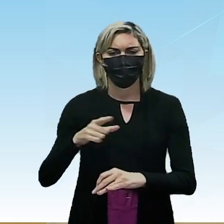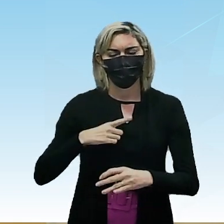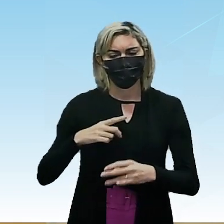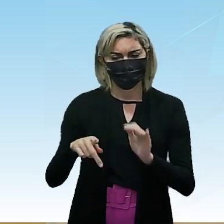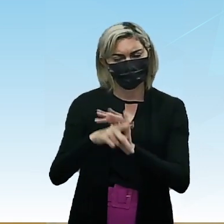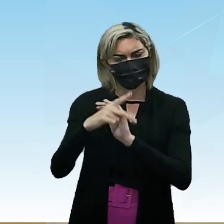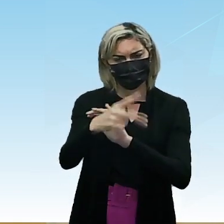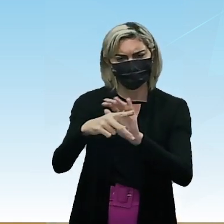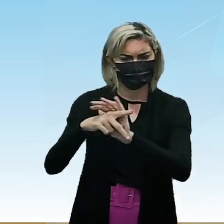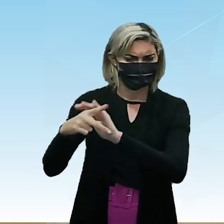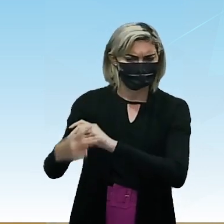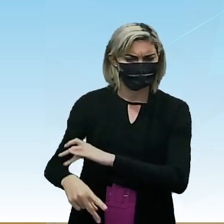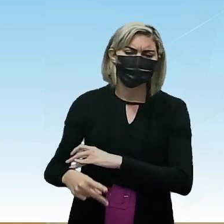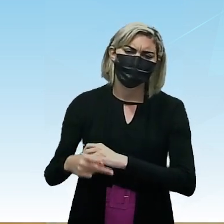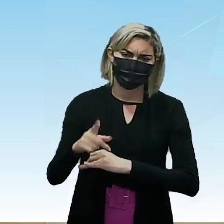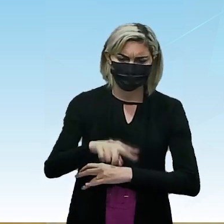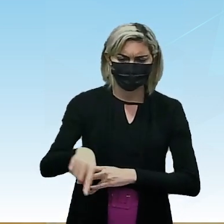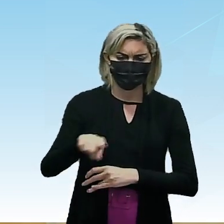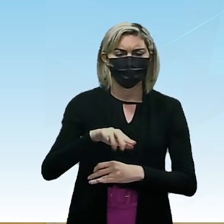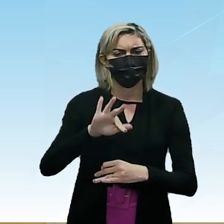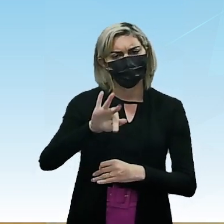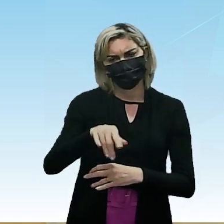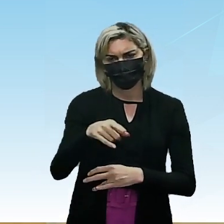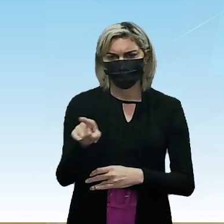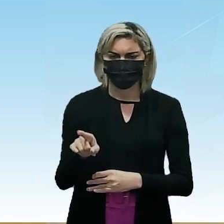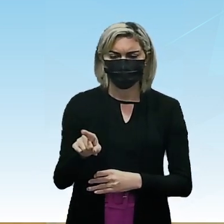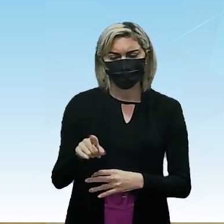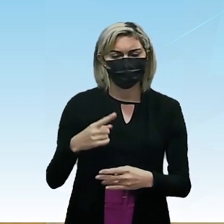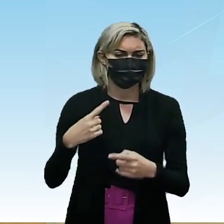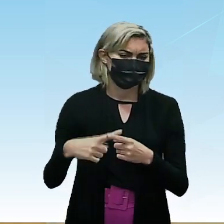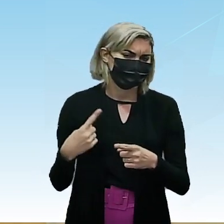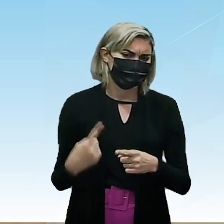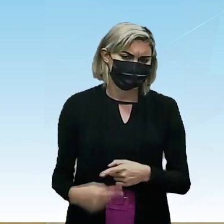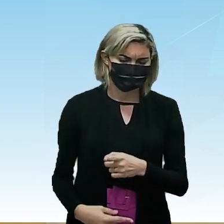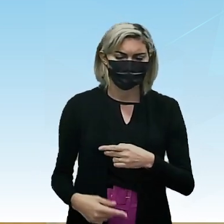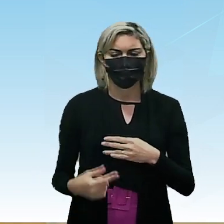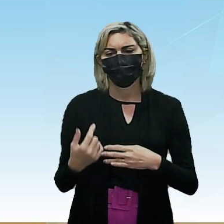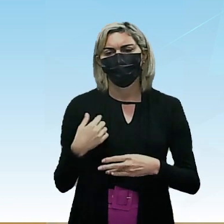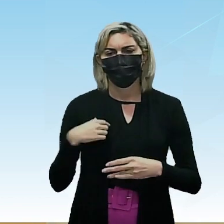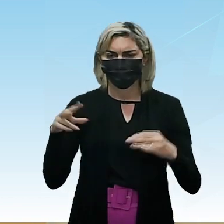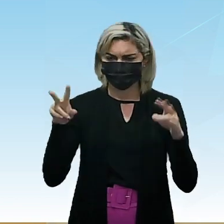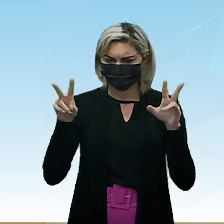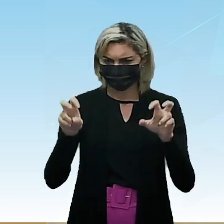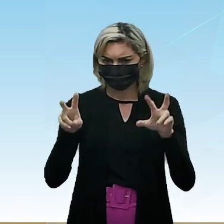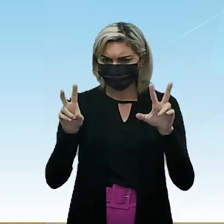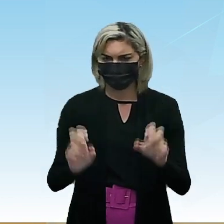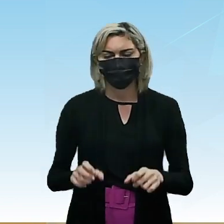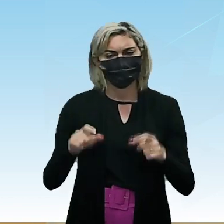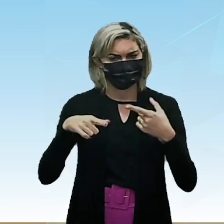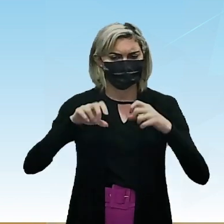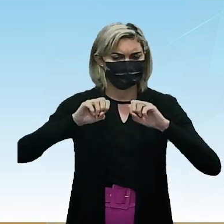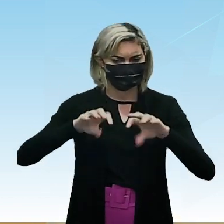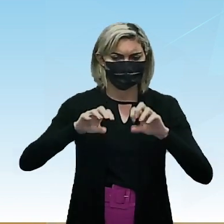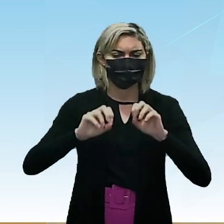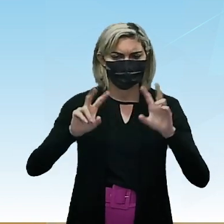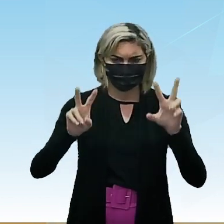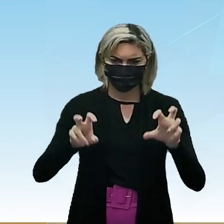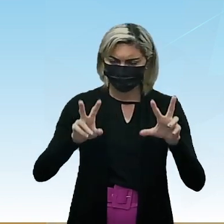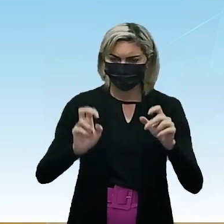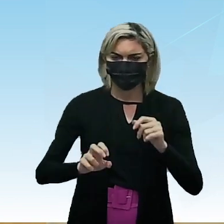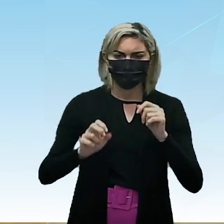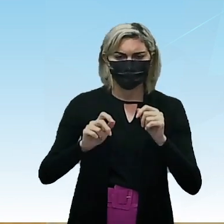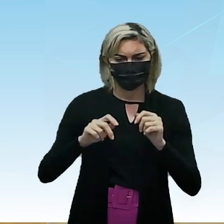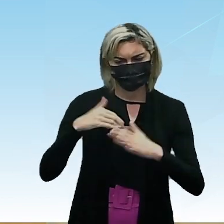propriedades dessas funções Por quê? Porque esse assunto É um assunto que tem Uma alta